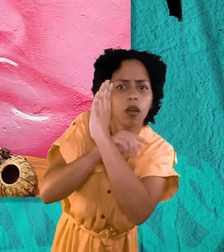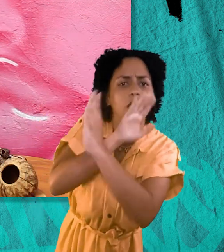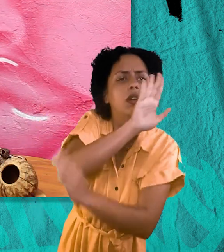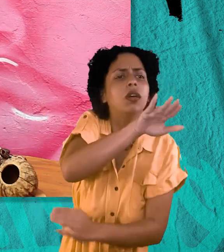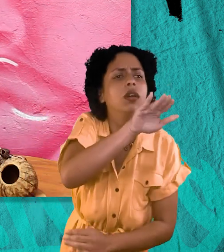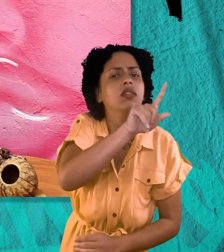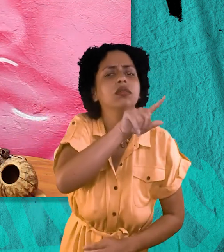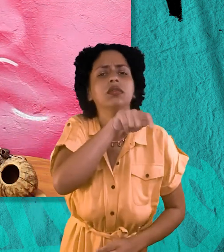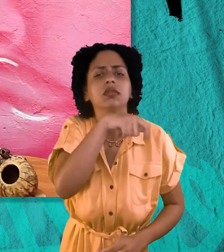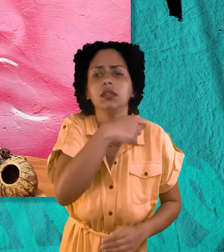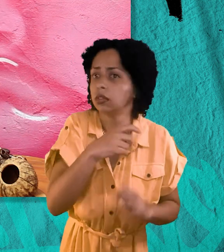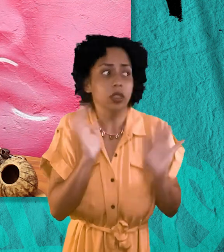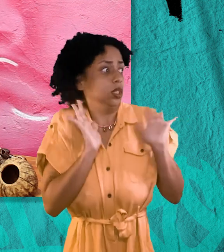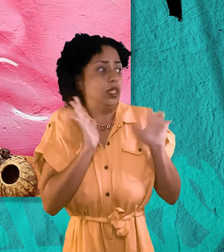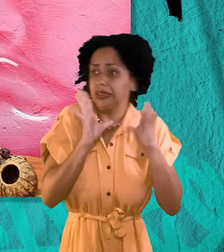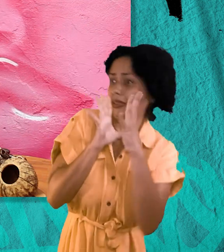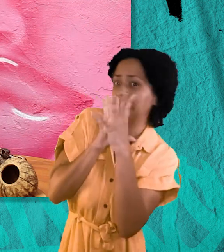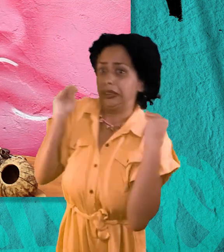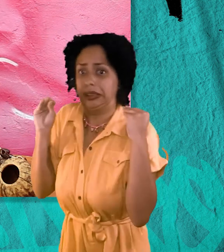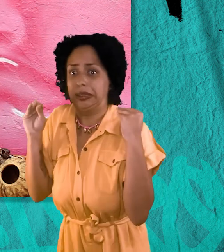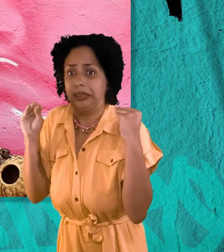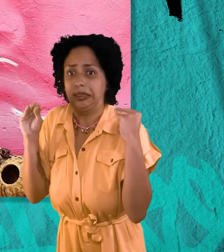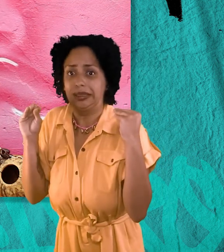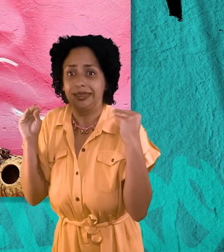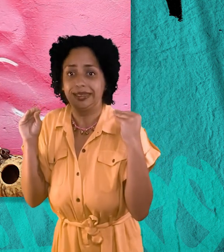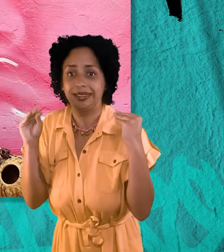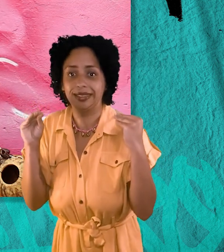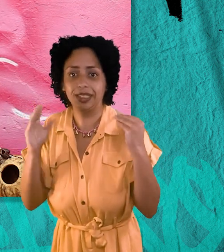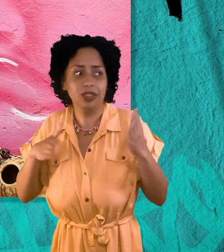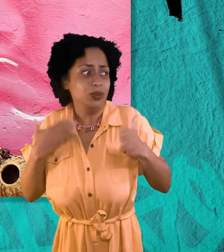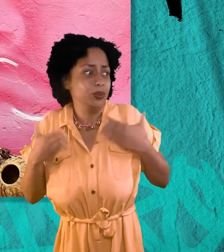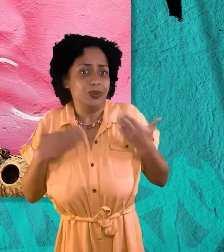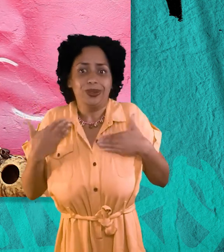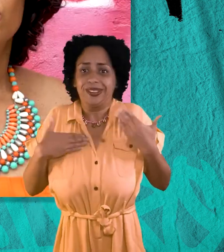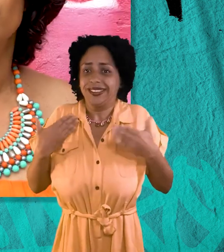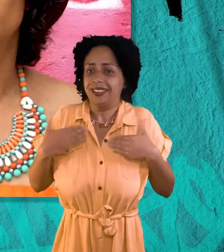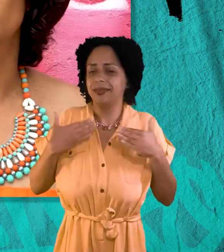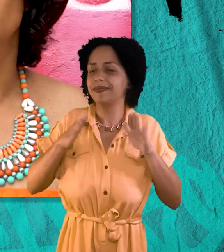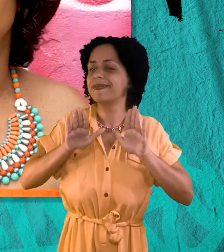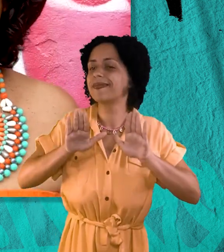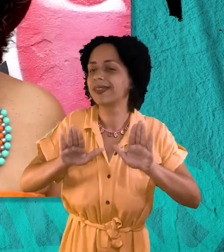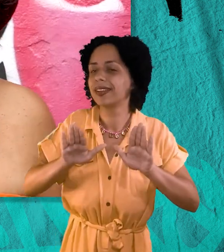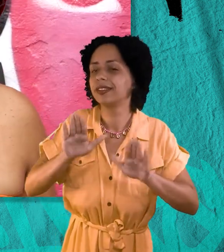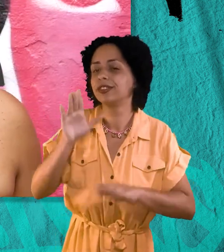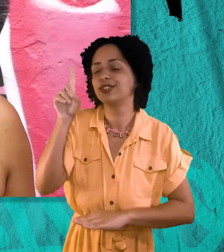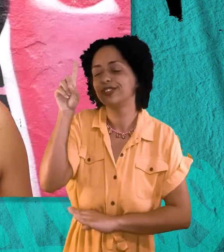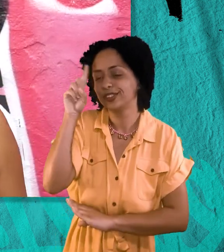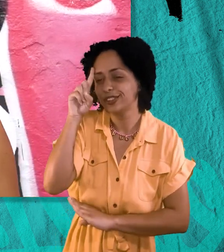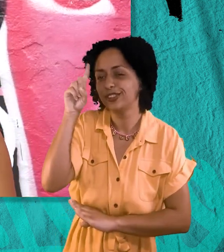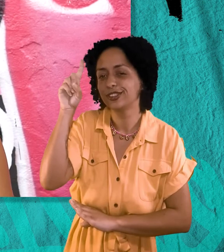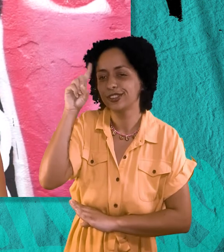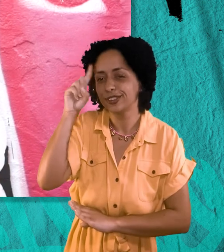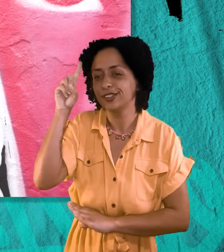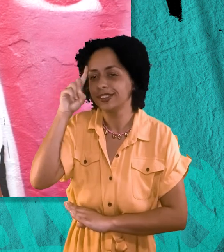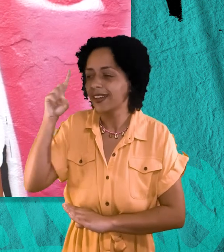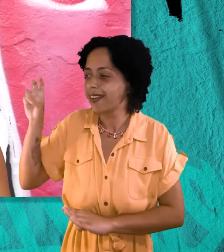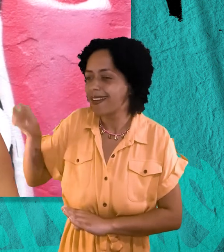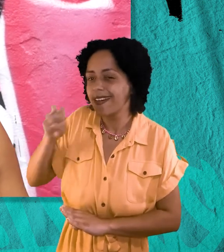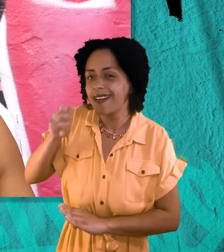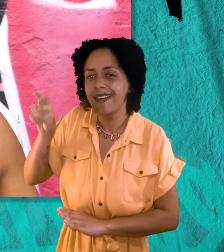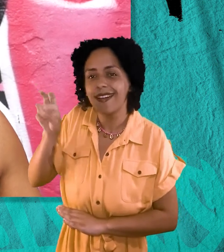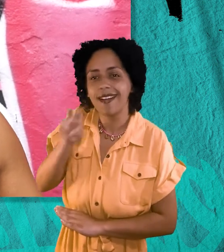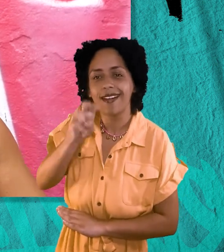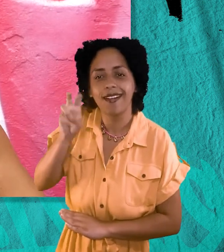nome, ela se assustou e saiu correndo. Desde esse dia, todos os dias vinha Maria e ficava ali,